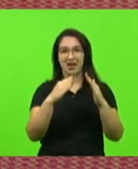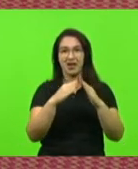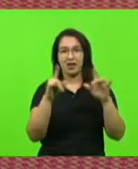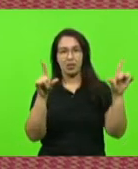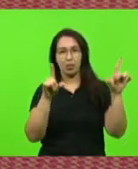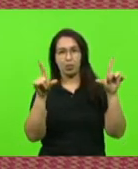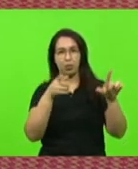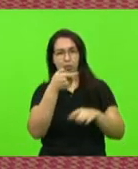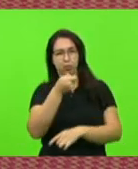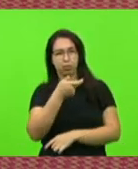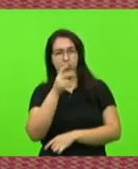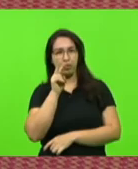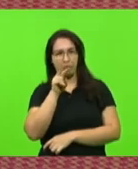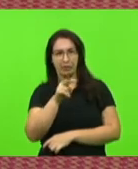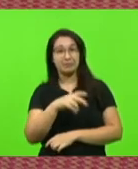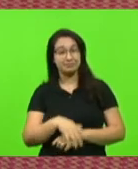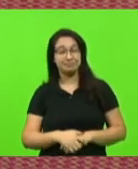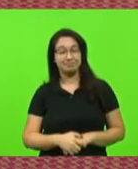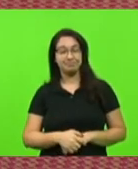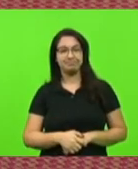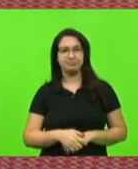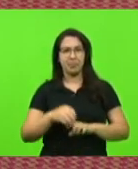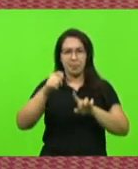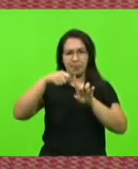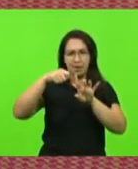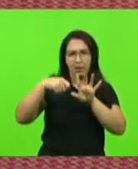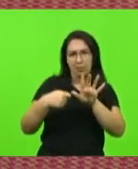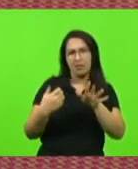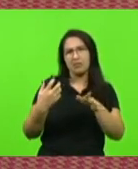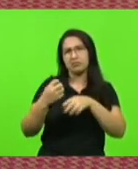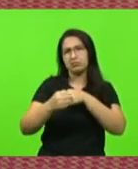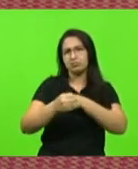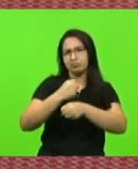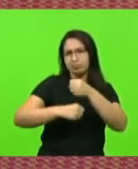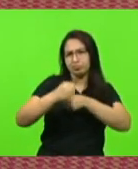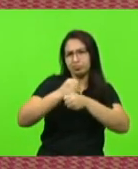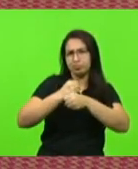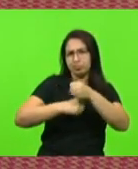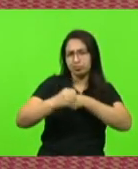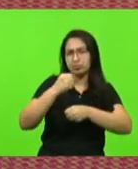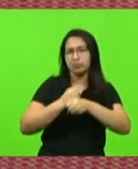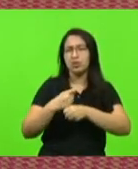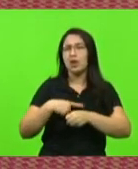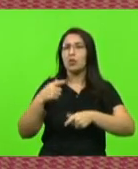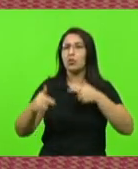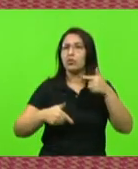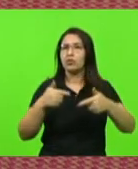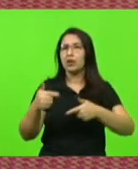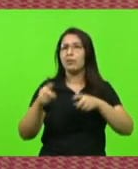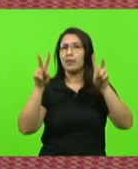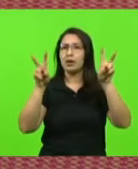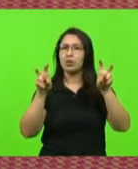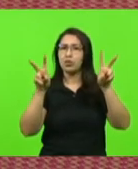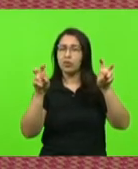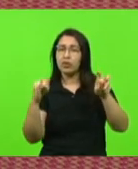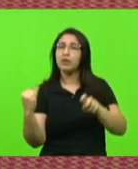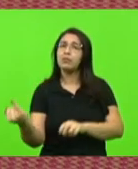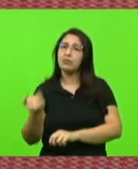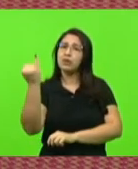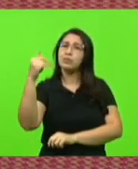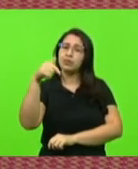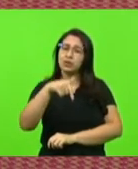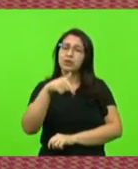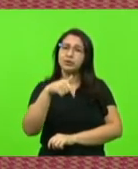Nos últimos meses e nos últimos anos, eu tenho trabalhado com assuntos que eu considerei muito importantes para mim, aqui nessa